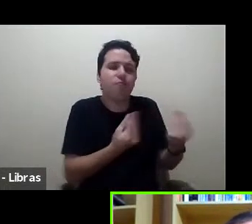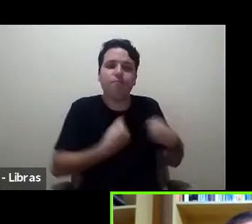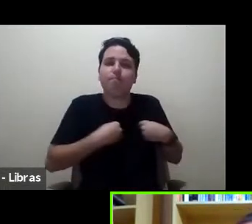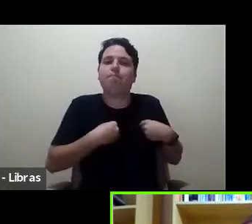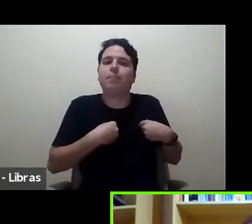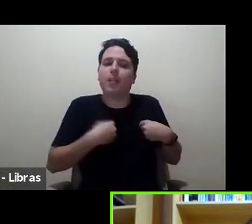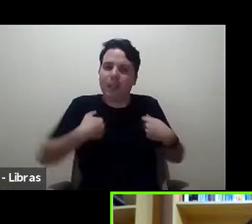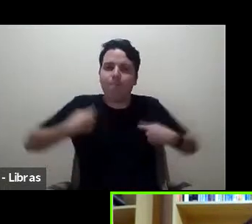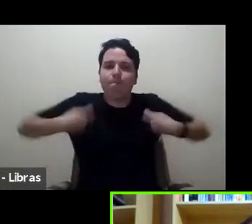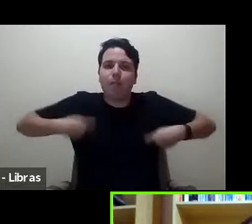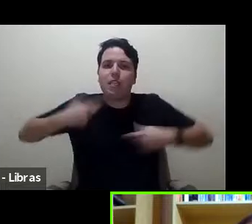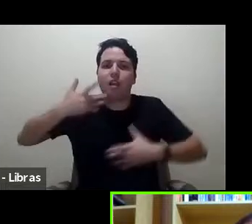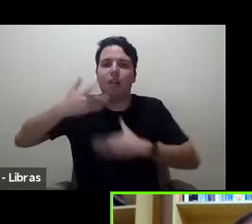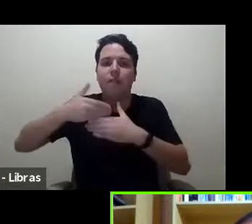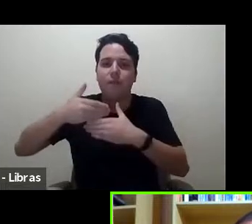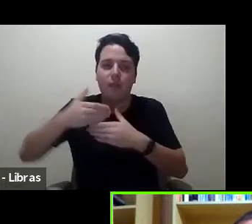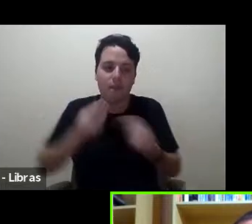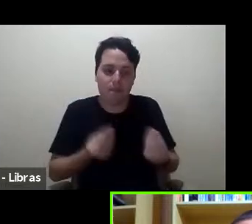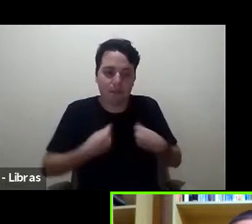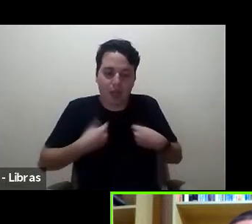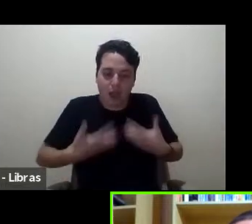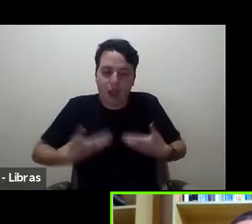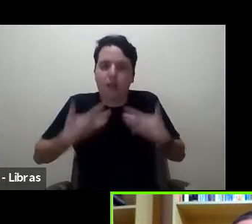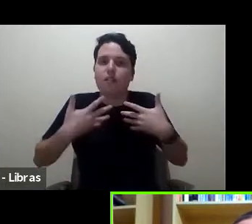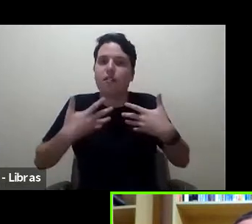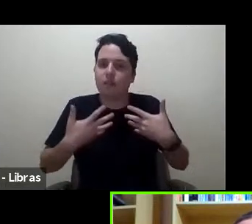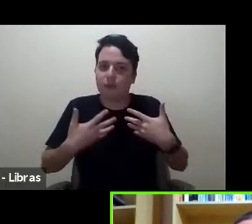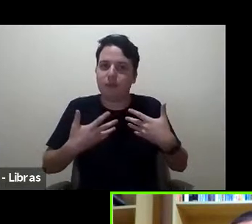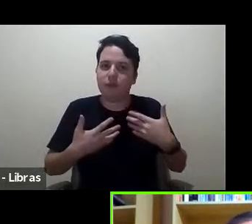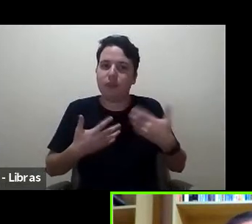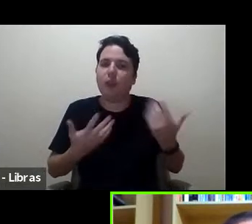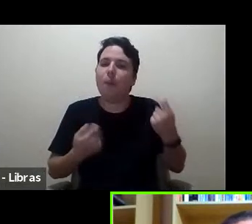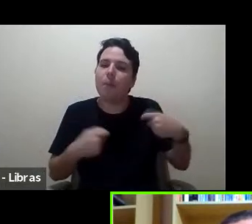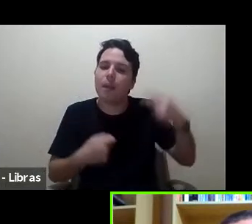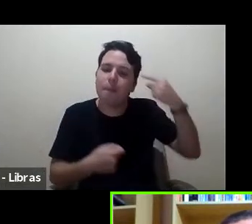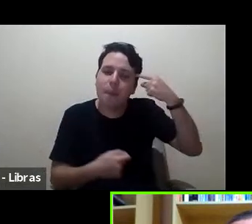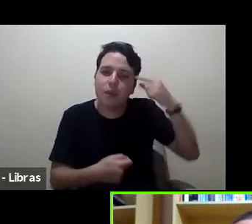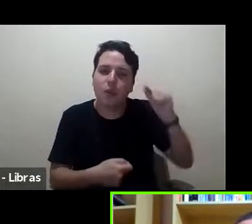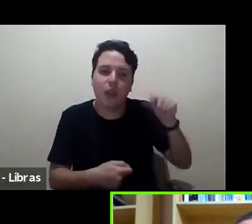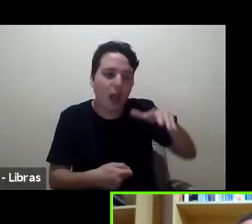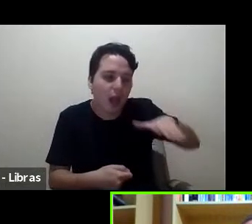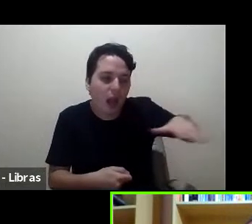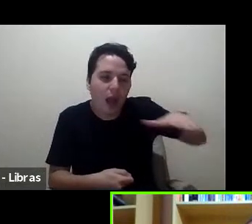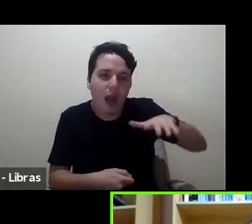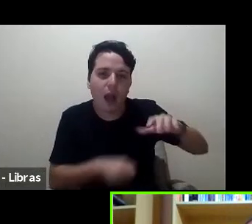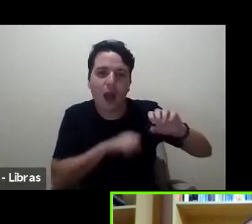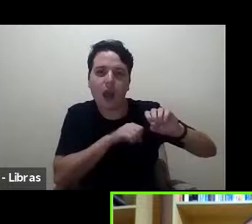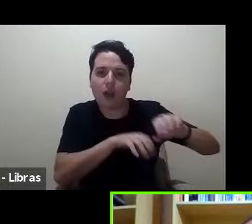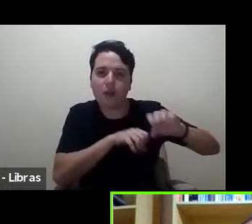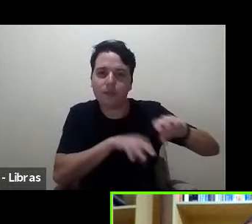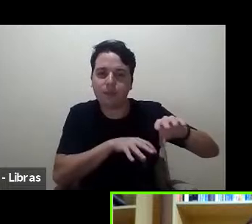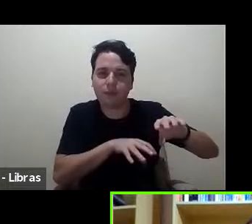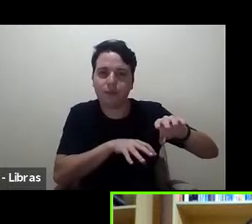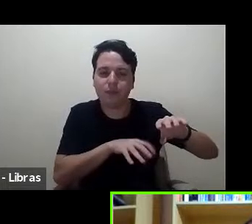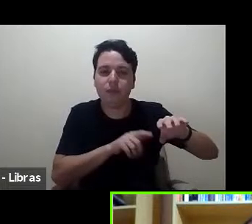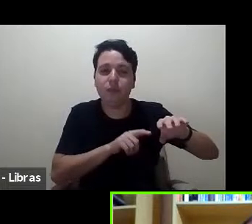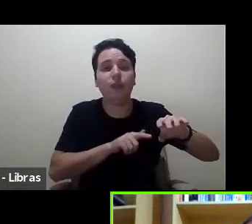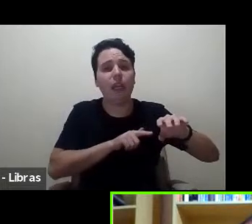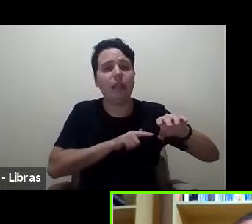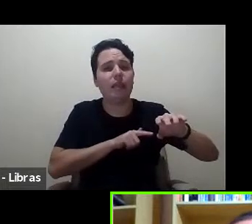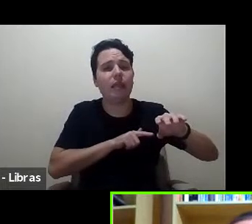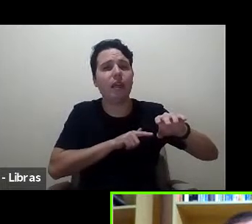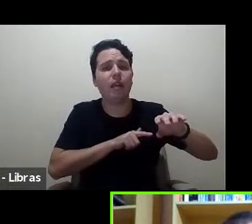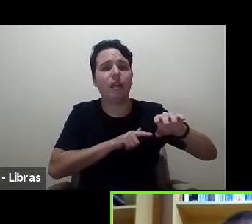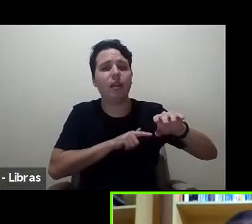aquele livro que mais nos mobiliza, nós podemos entender que uma área de educação que reúne diferentes